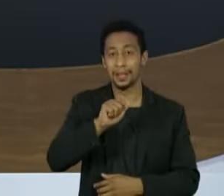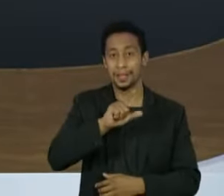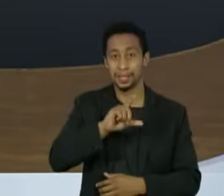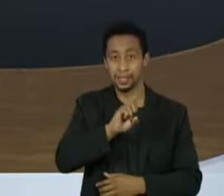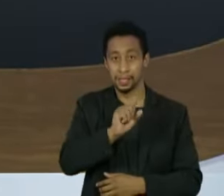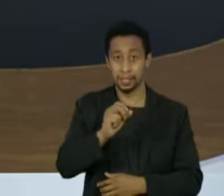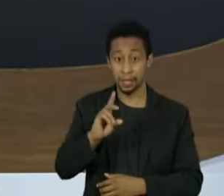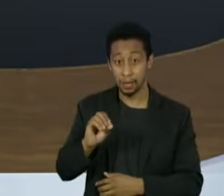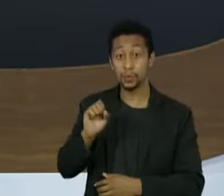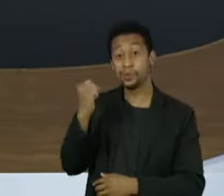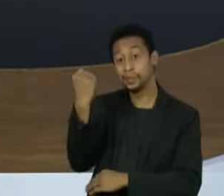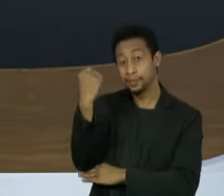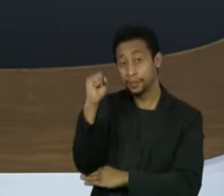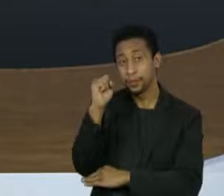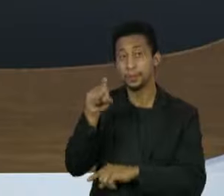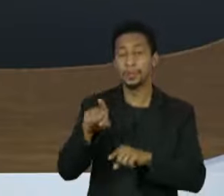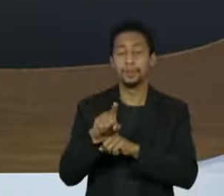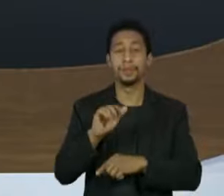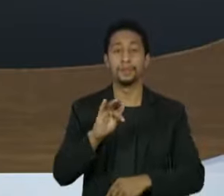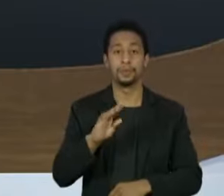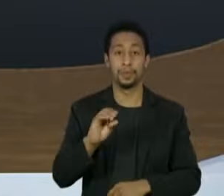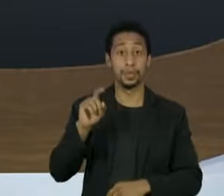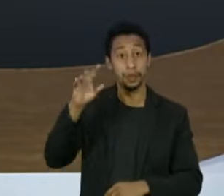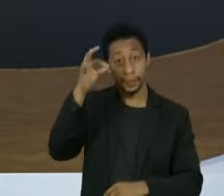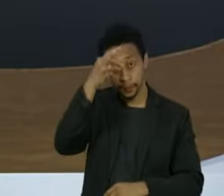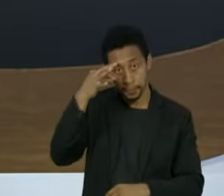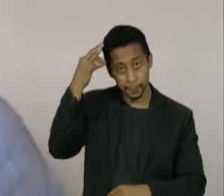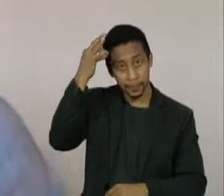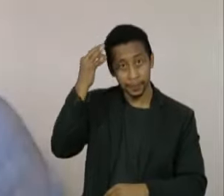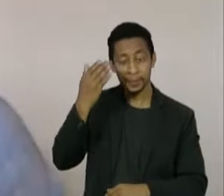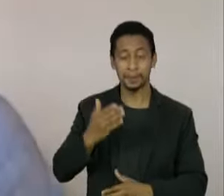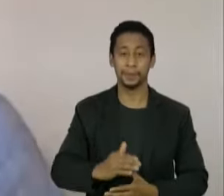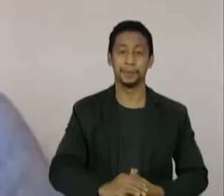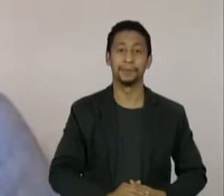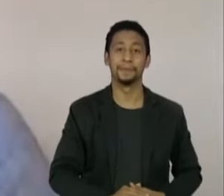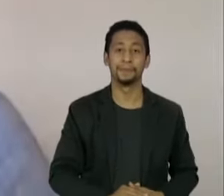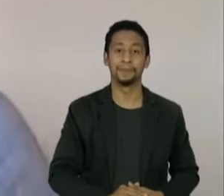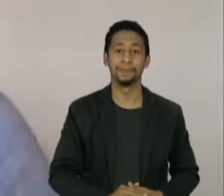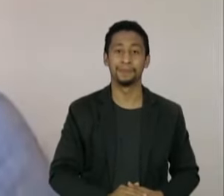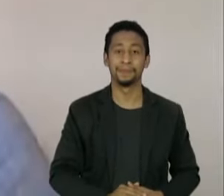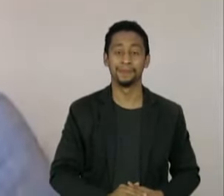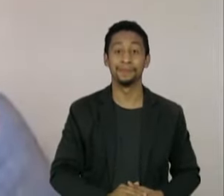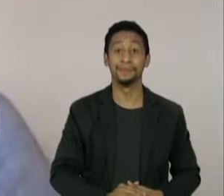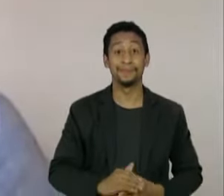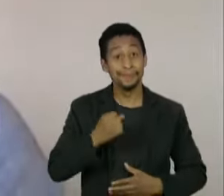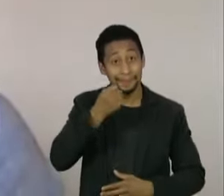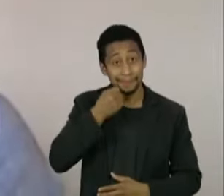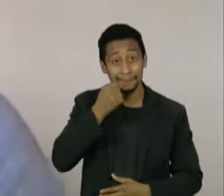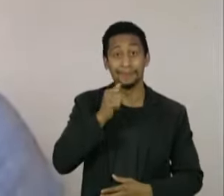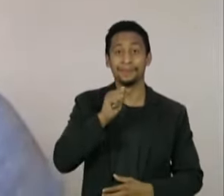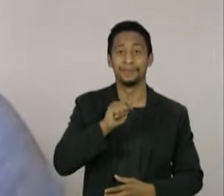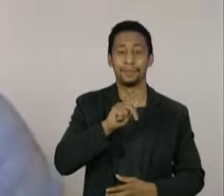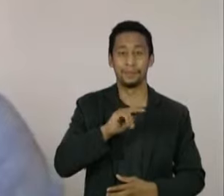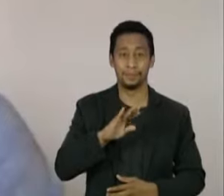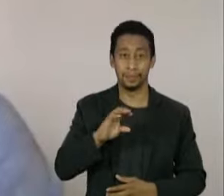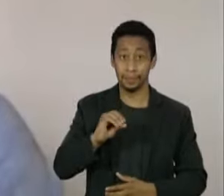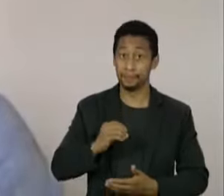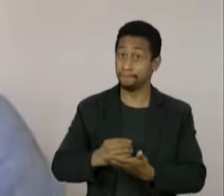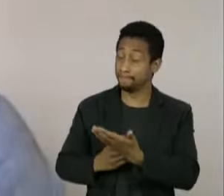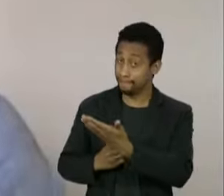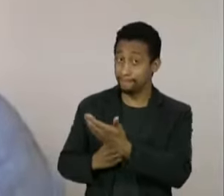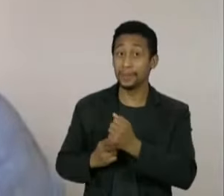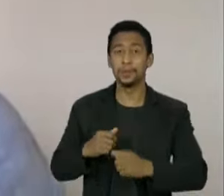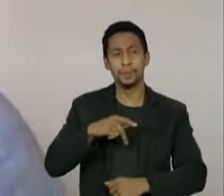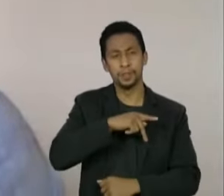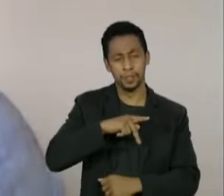Sergipe, e Fabiano Contarato, do Espírito Santo. Para o senador Alessandro Vieira, a condução do